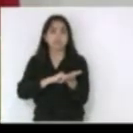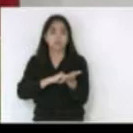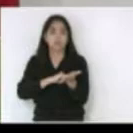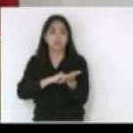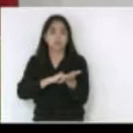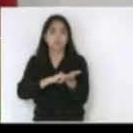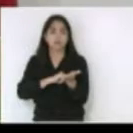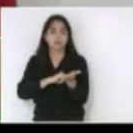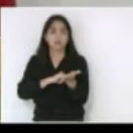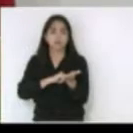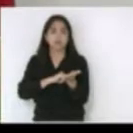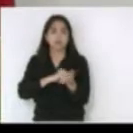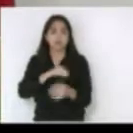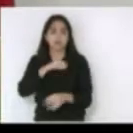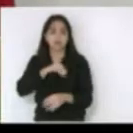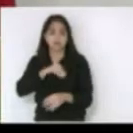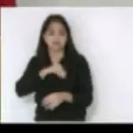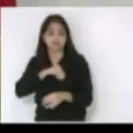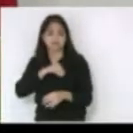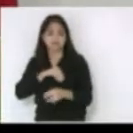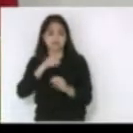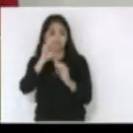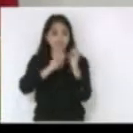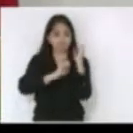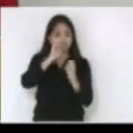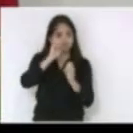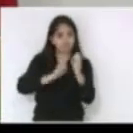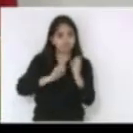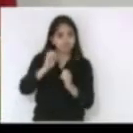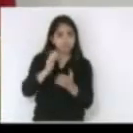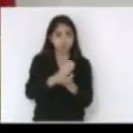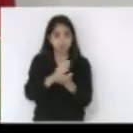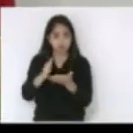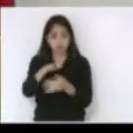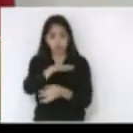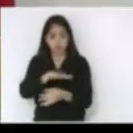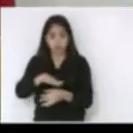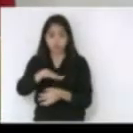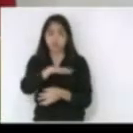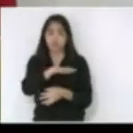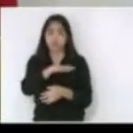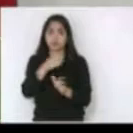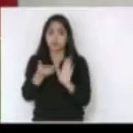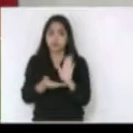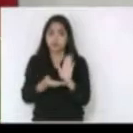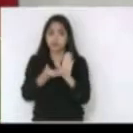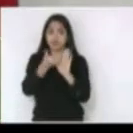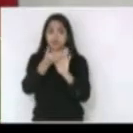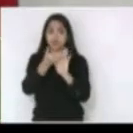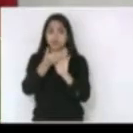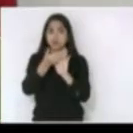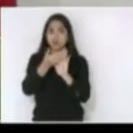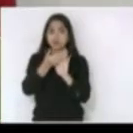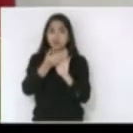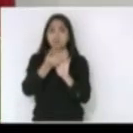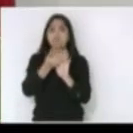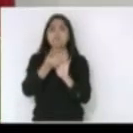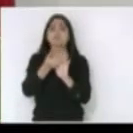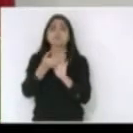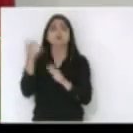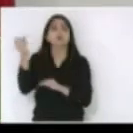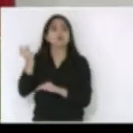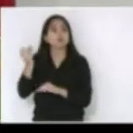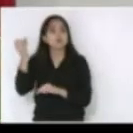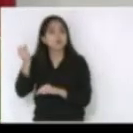reonerar a folha de pagamento de empresas de vários setores e aumentar a contribuição previdenciária dos